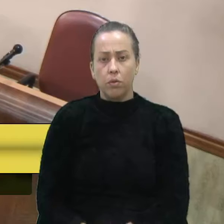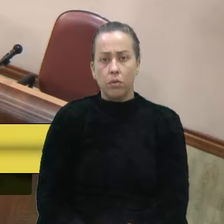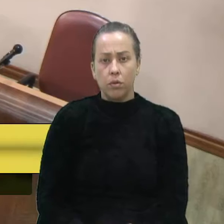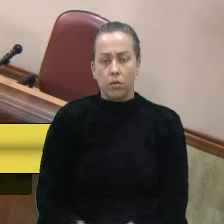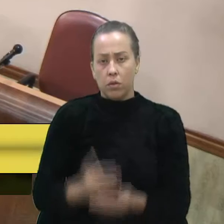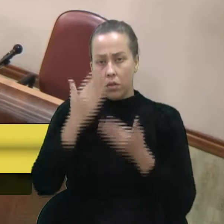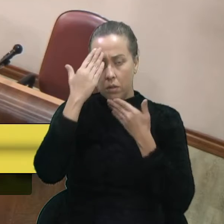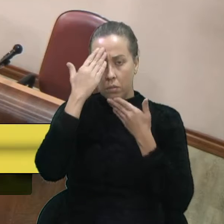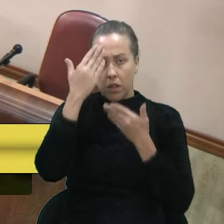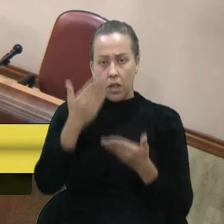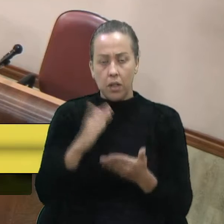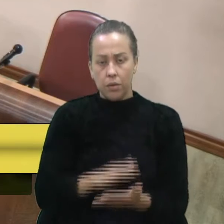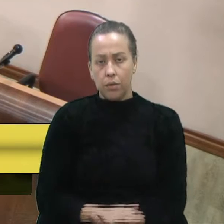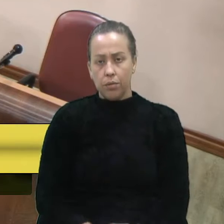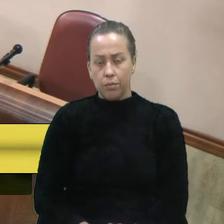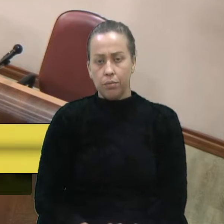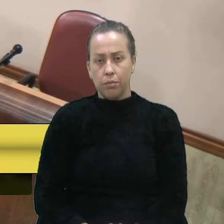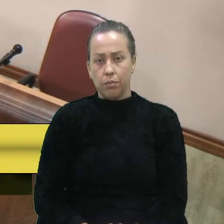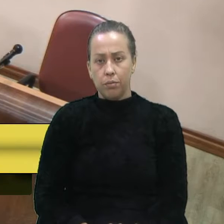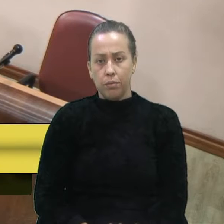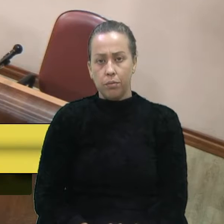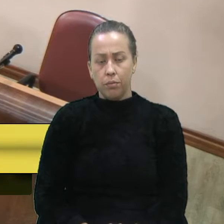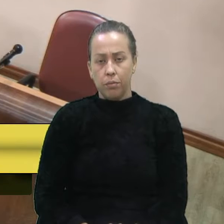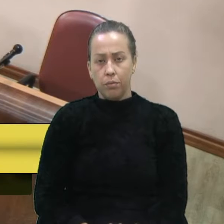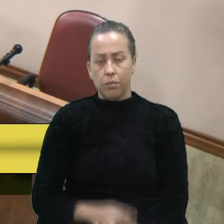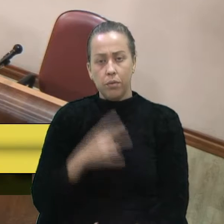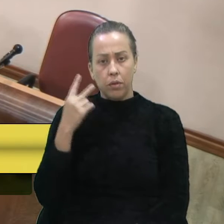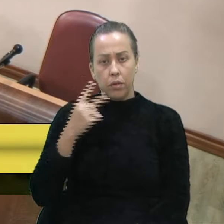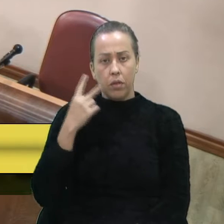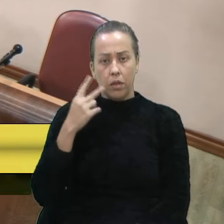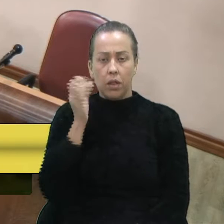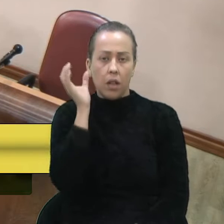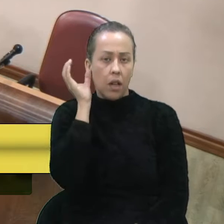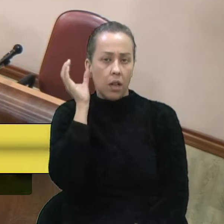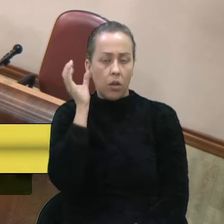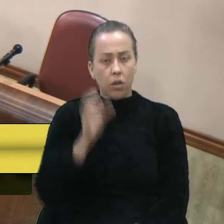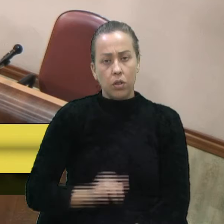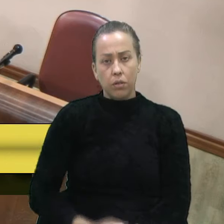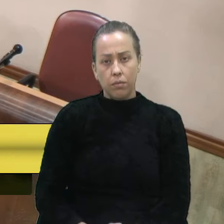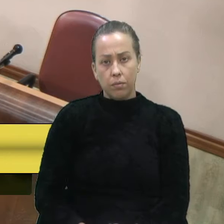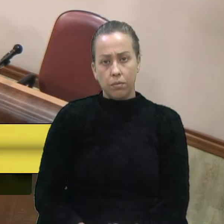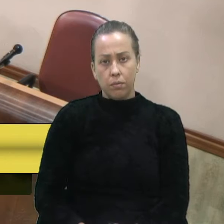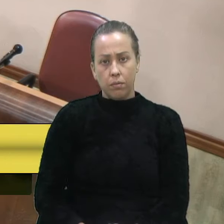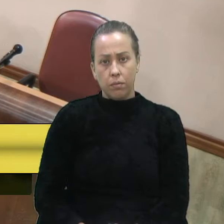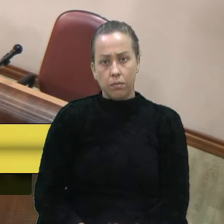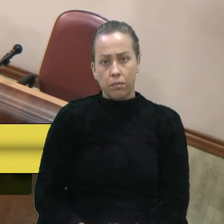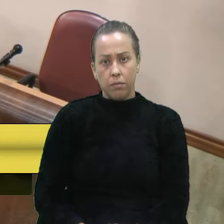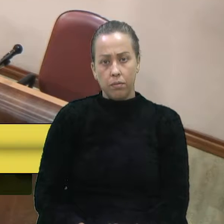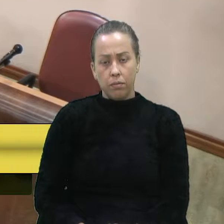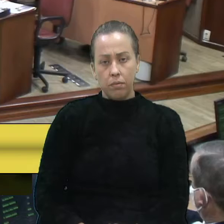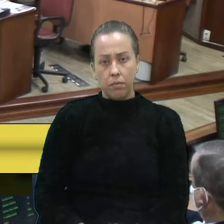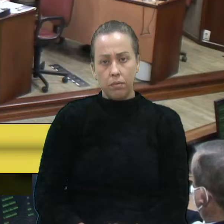Agradece o abrimão, presidente. Agradece, abrimão, vereador Cadore, com a palavra.